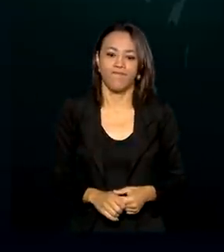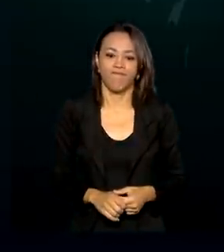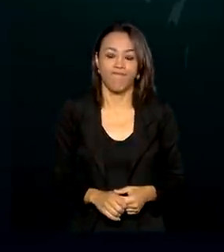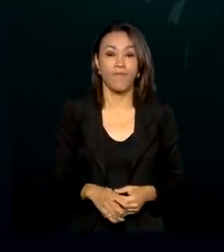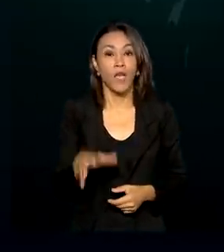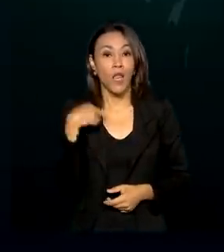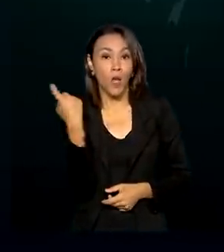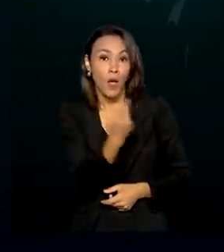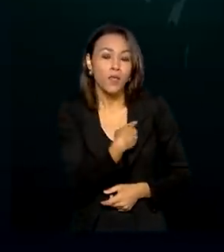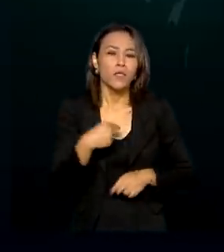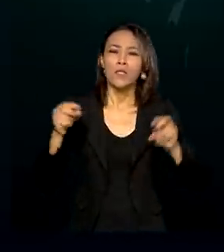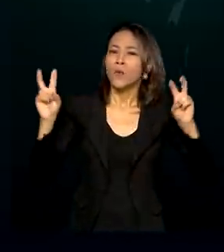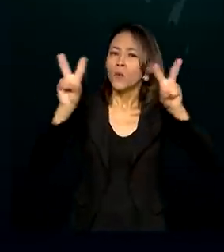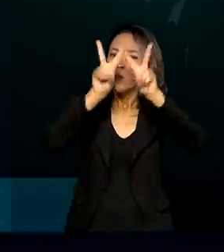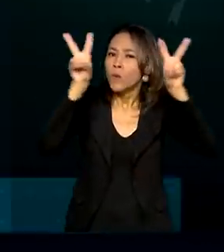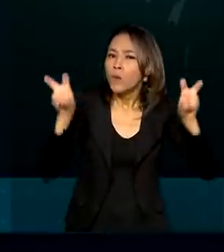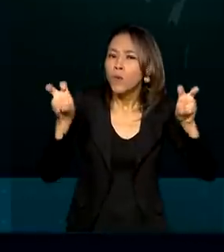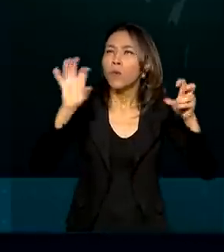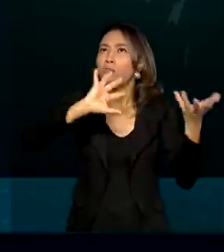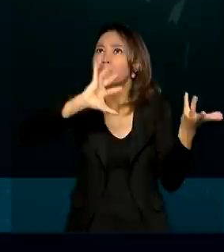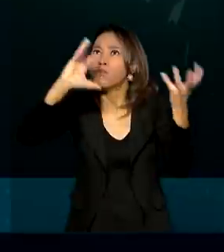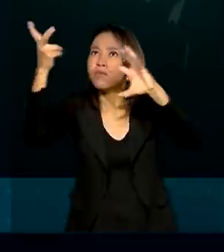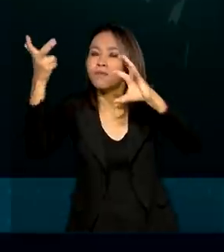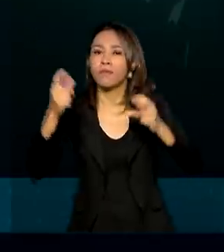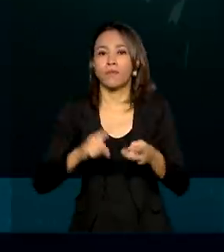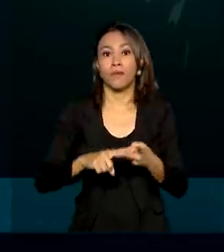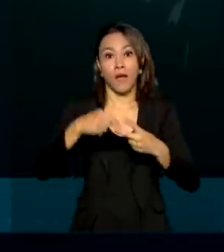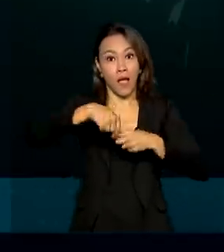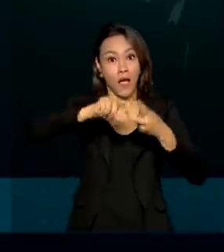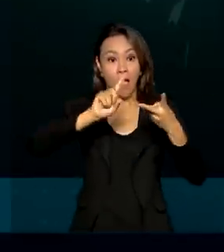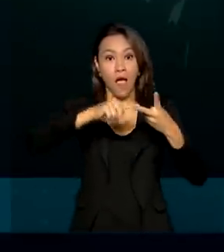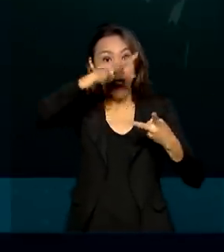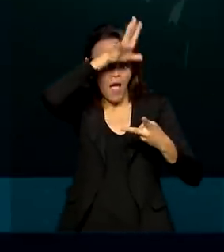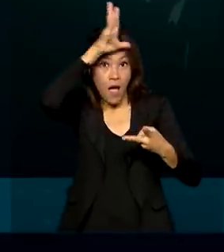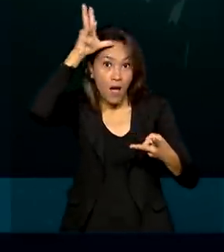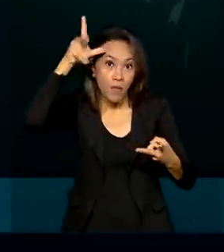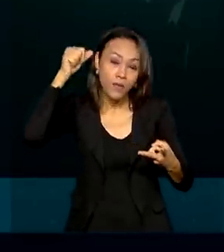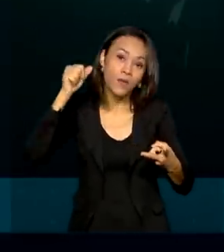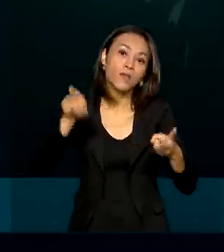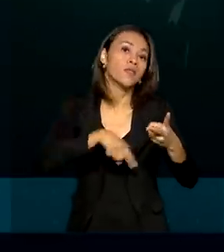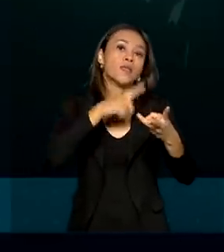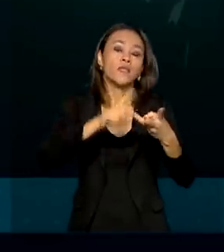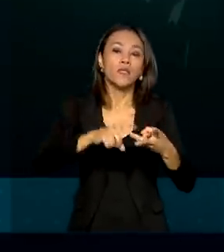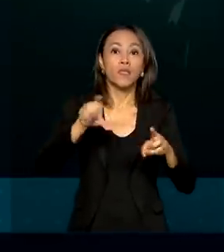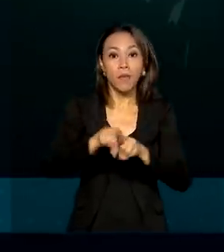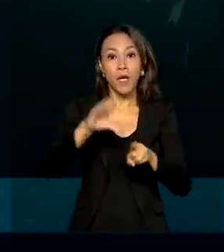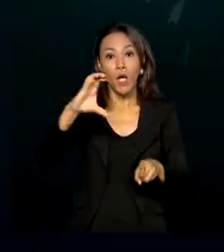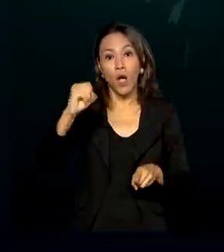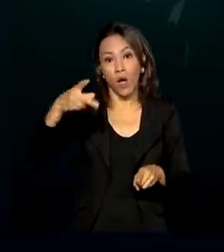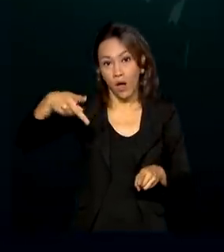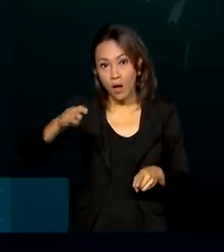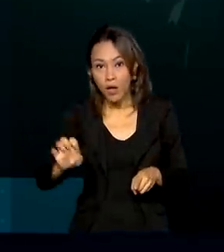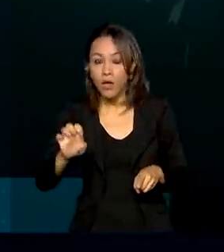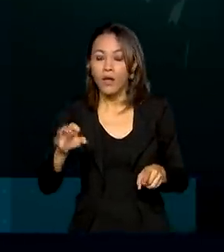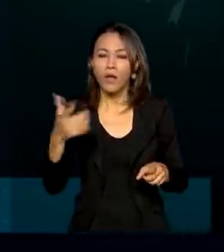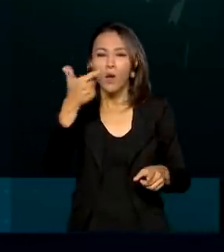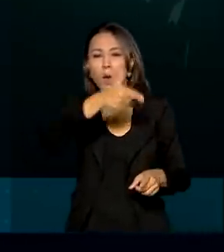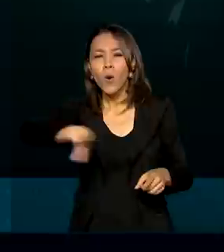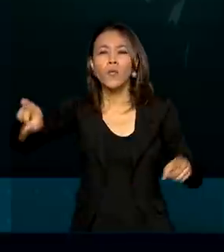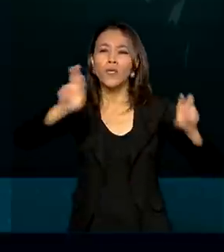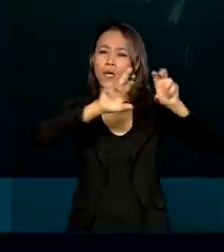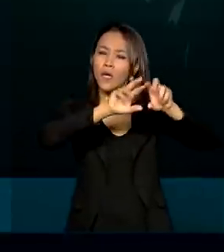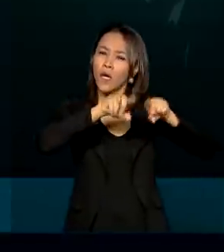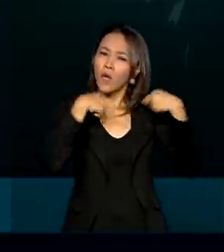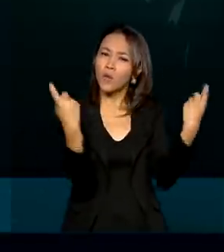Tratamos das questões de mudança de clima, Amazônia e COP. Para além disso, tratamos também da reunião que vai ter